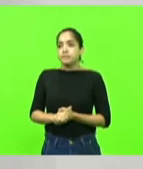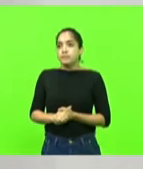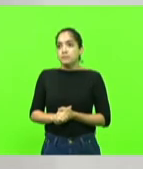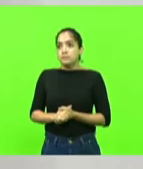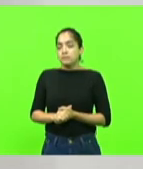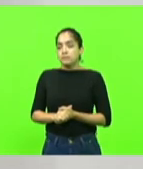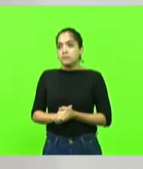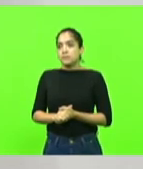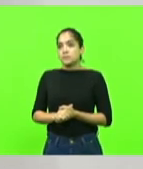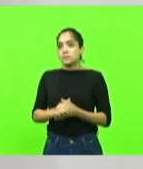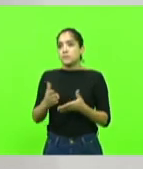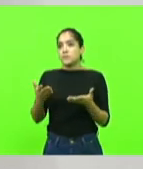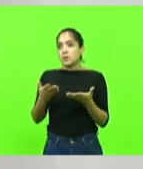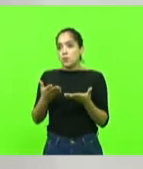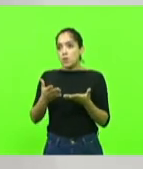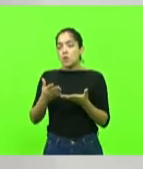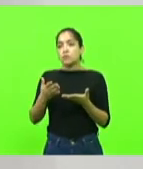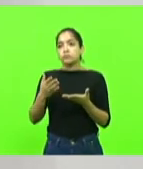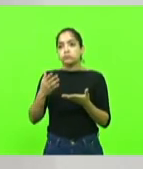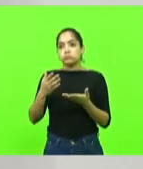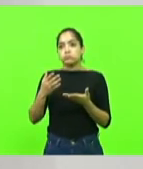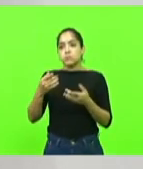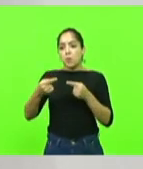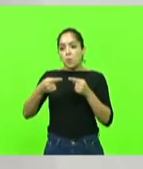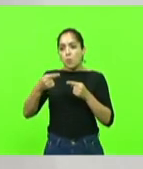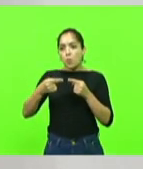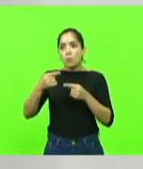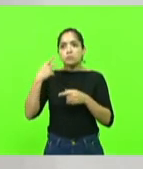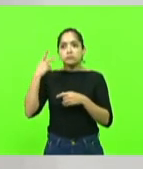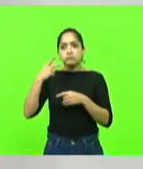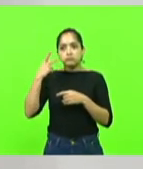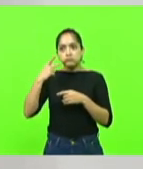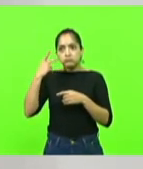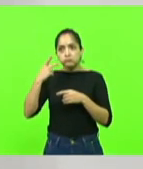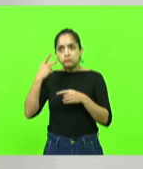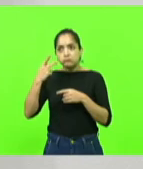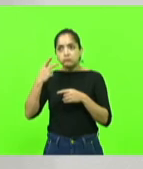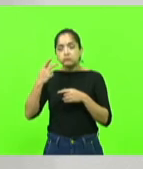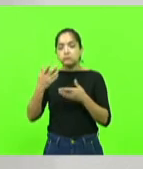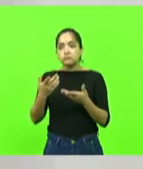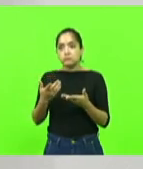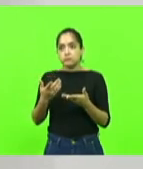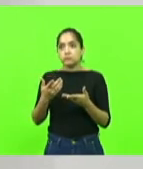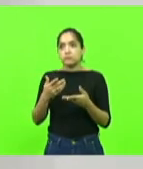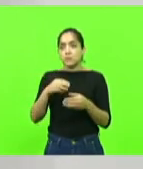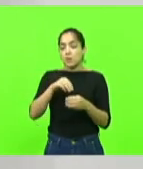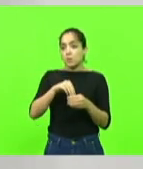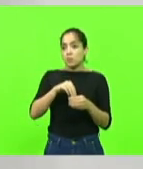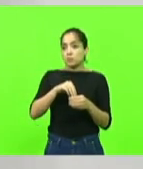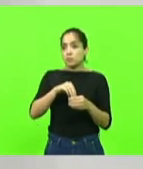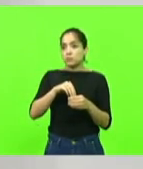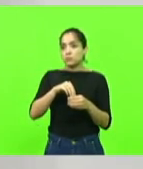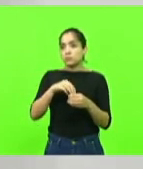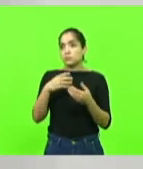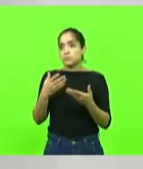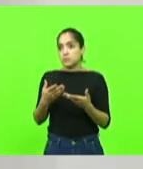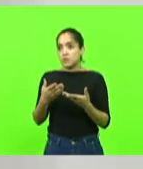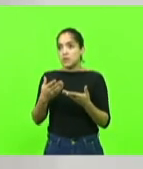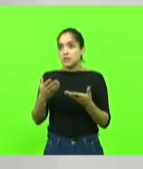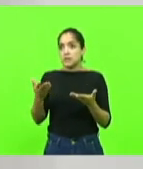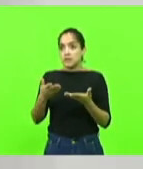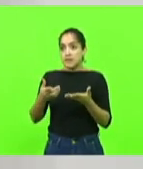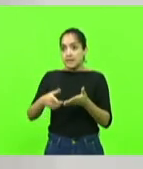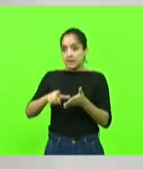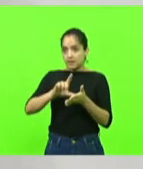Eu me considero um político municipalista. Há exemplo de quem fez uso da palavra